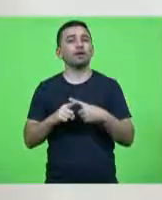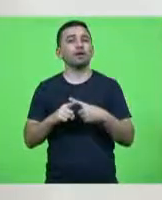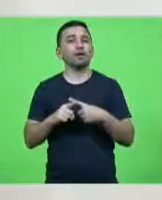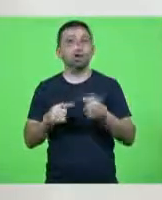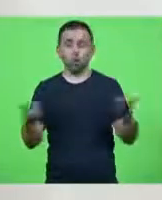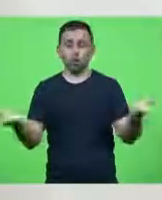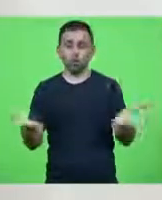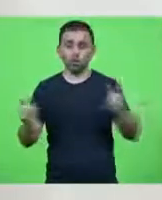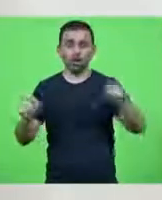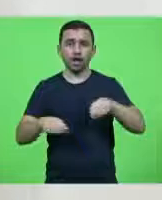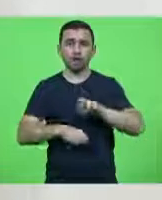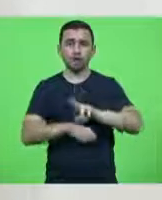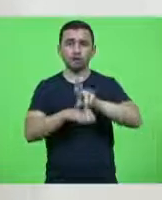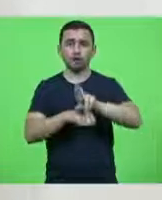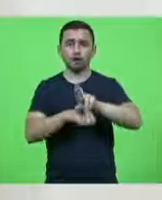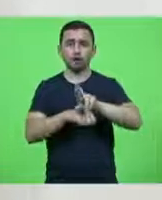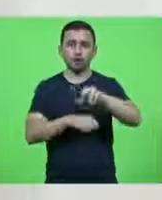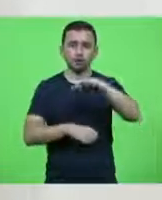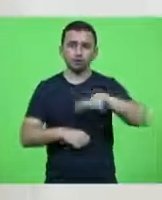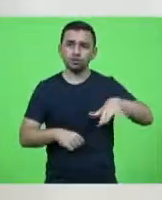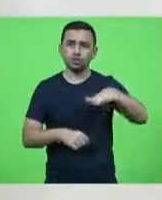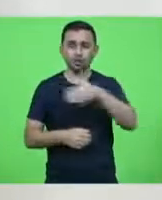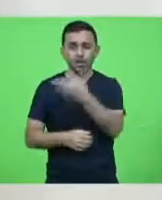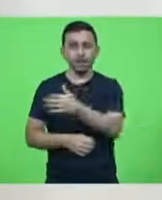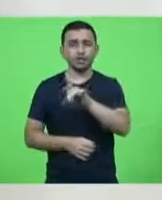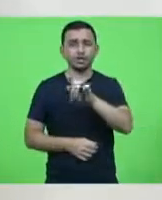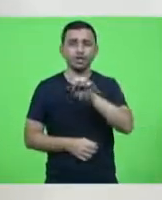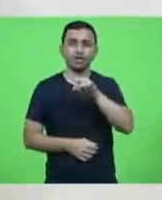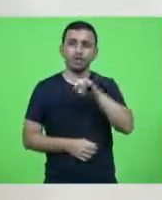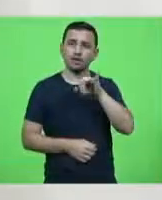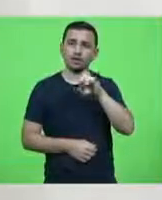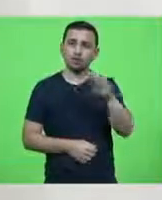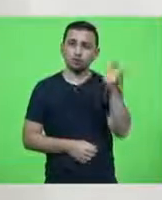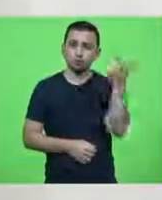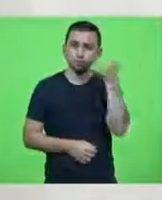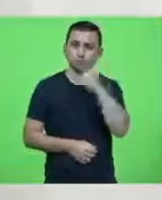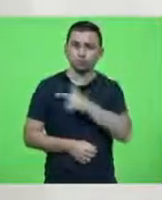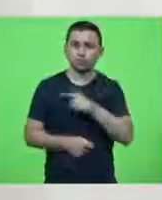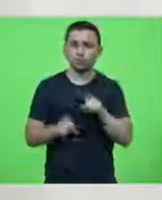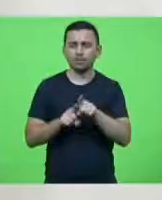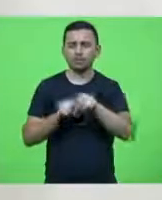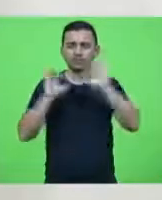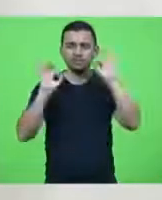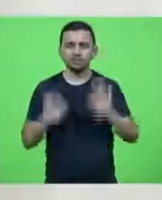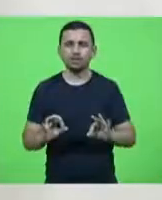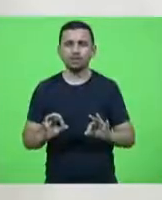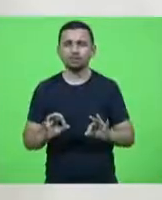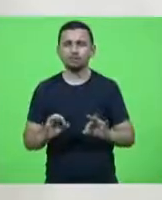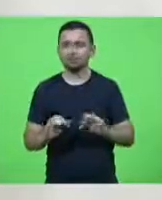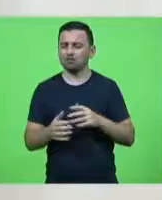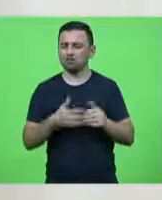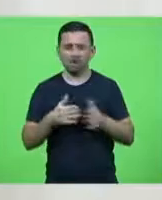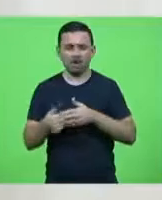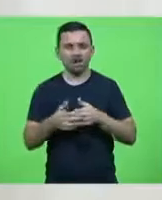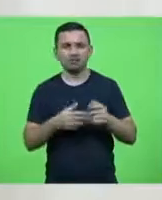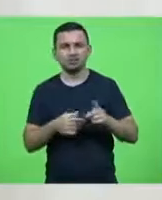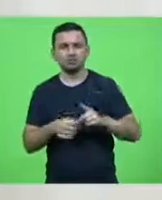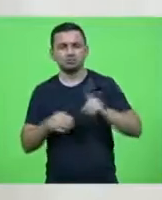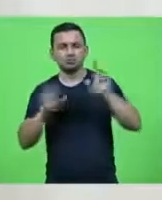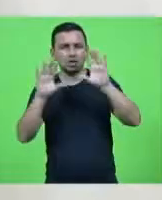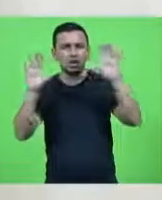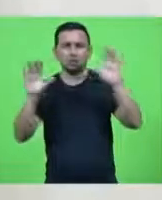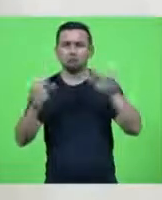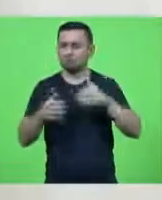ter hoje estar representando a região aonde o Genésio foi e será, com certeza, mesmo lá de cima, um grande líder.